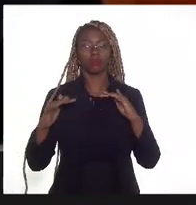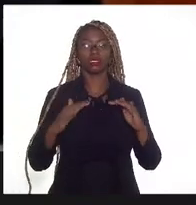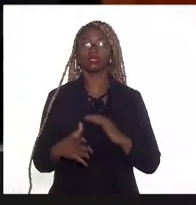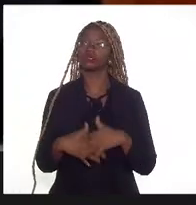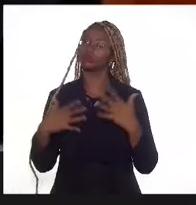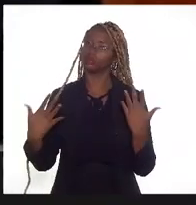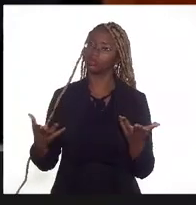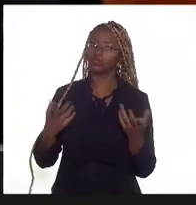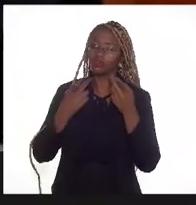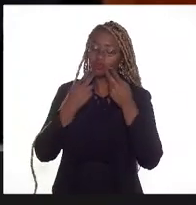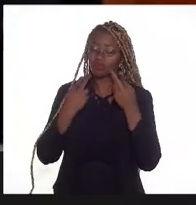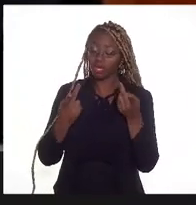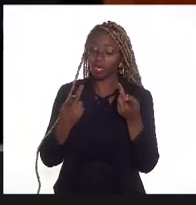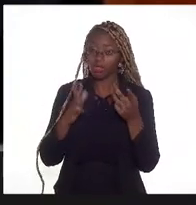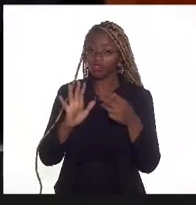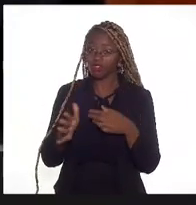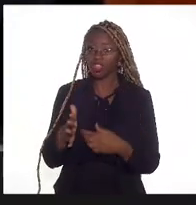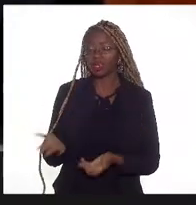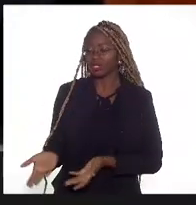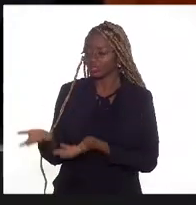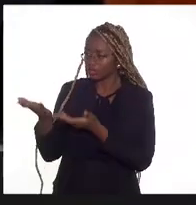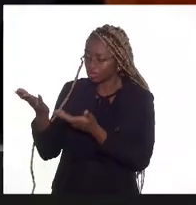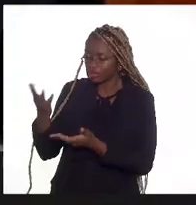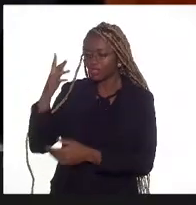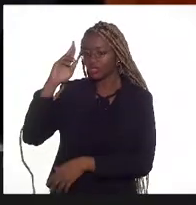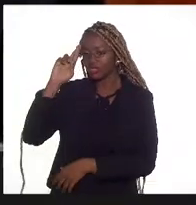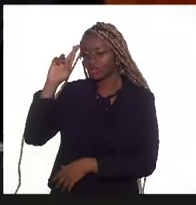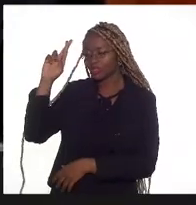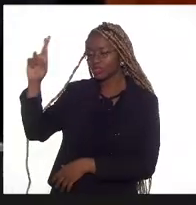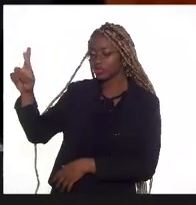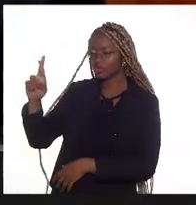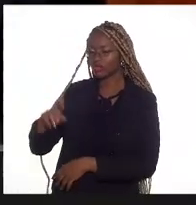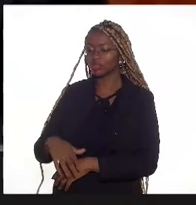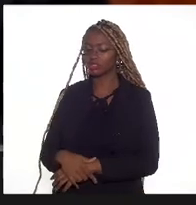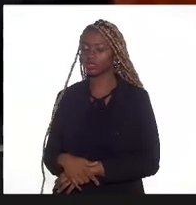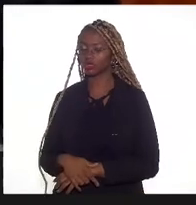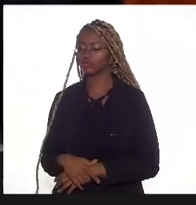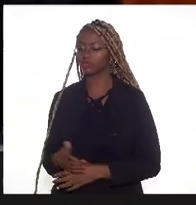Dito isso, passo a palavra para o superintendente Tiago Campos.